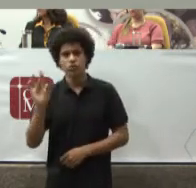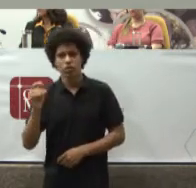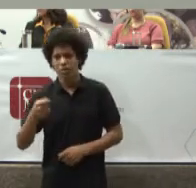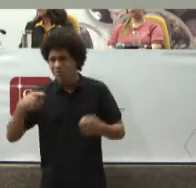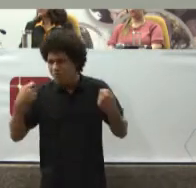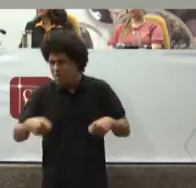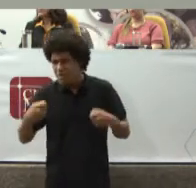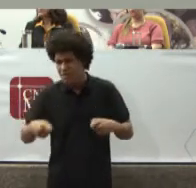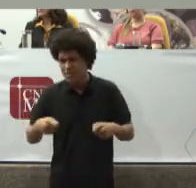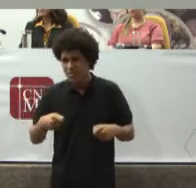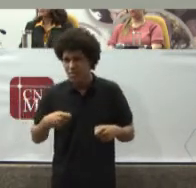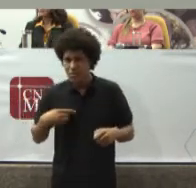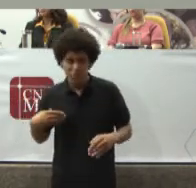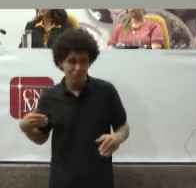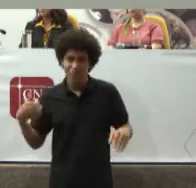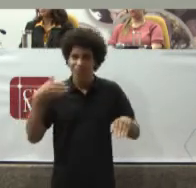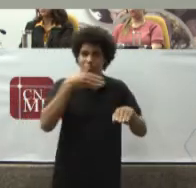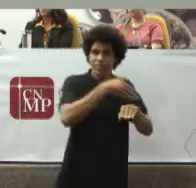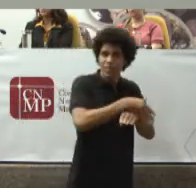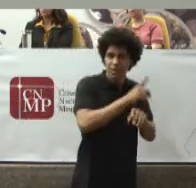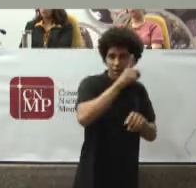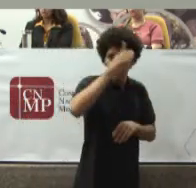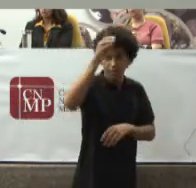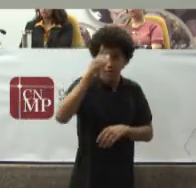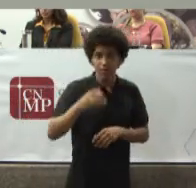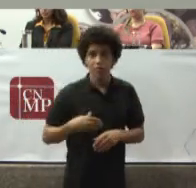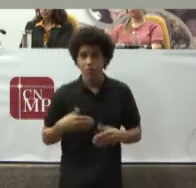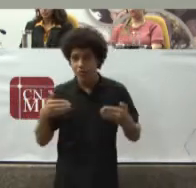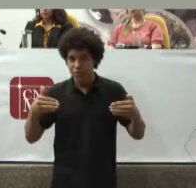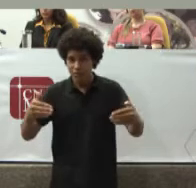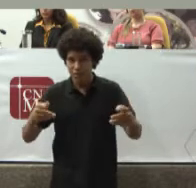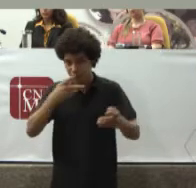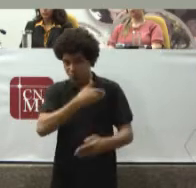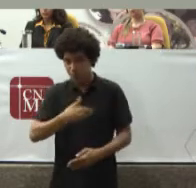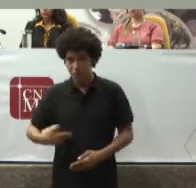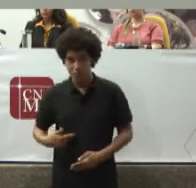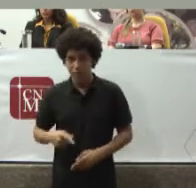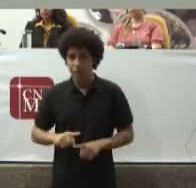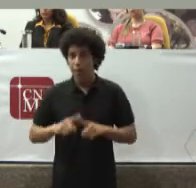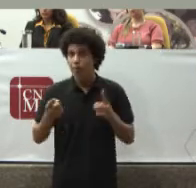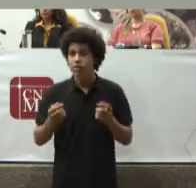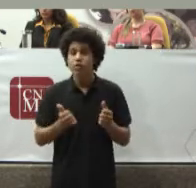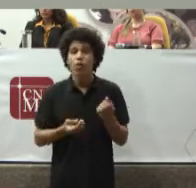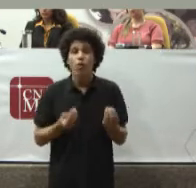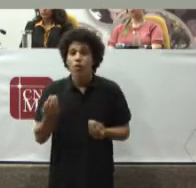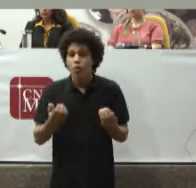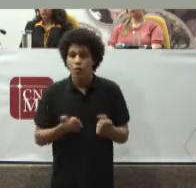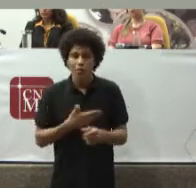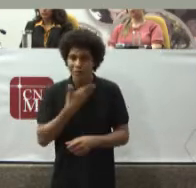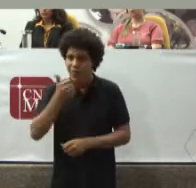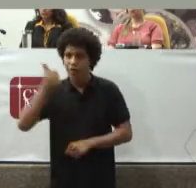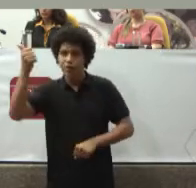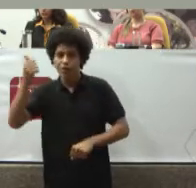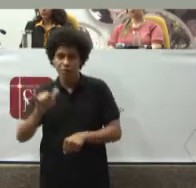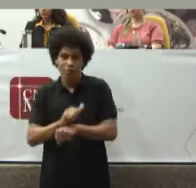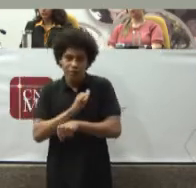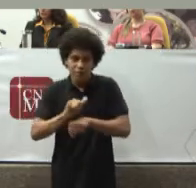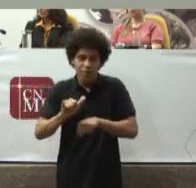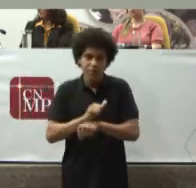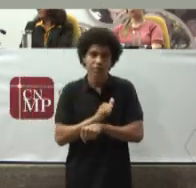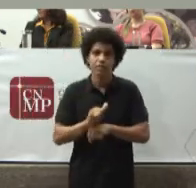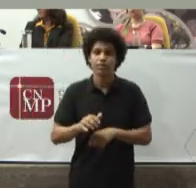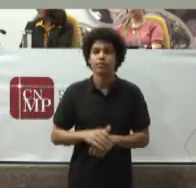Da intervenção De Ministério Público E do Judiciário Mas sobre a melhor Estratégia Desta intervenção As